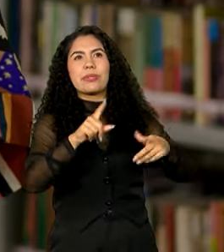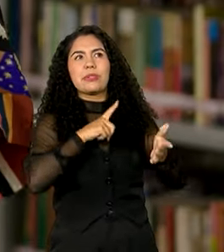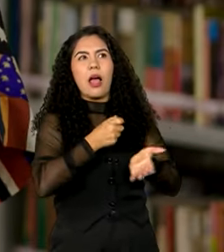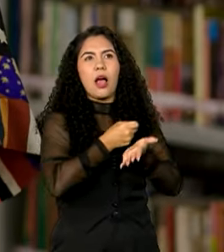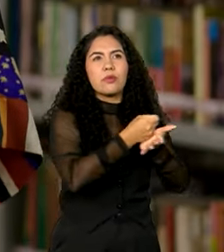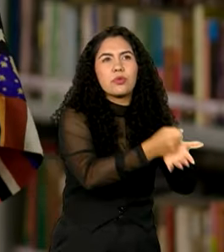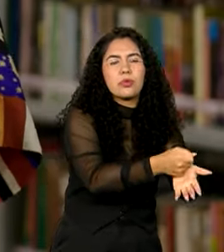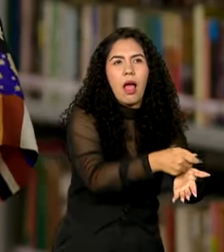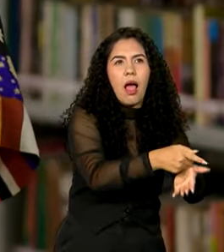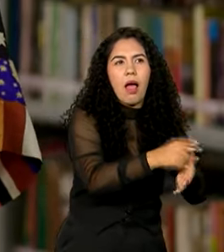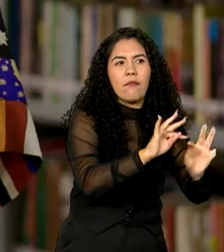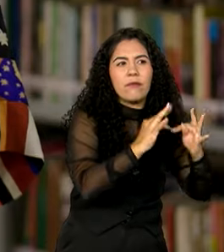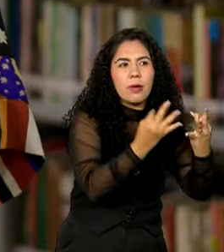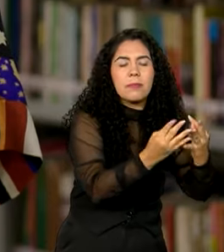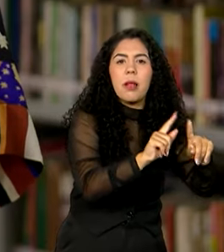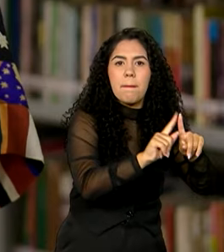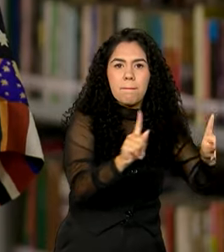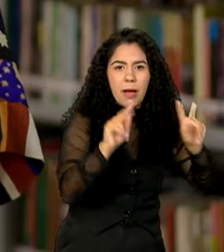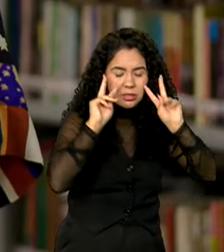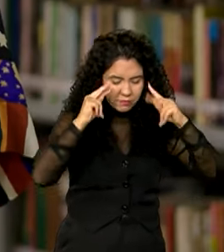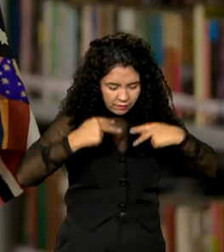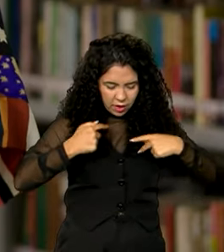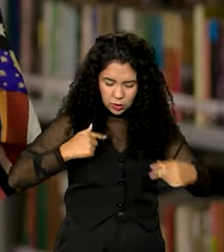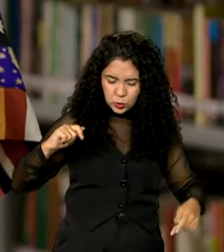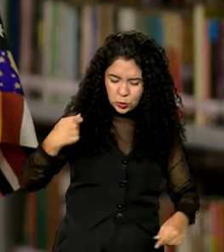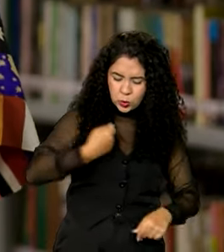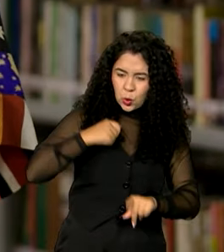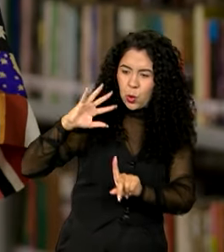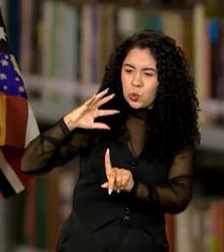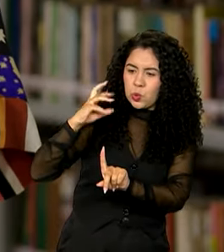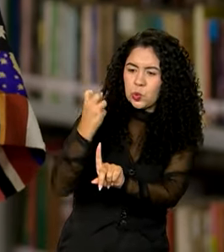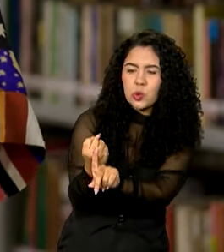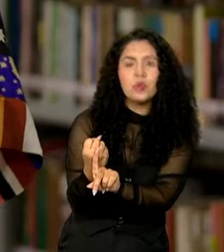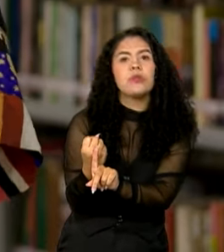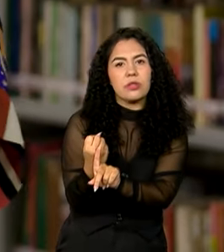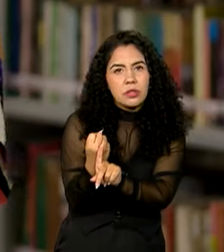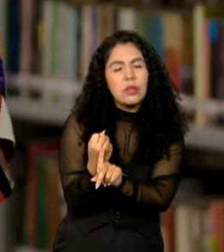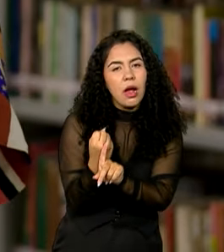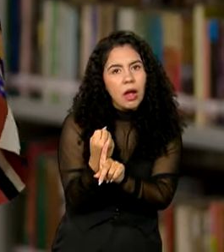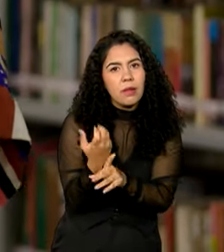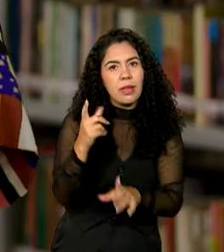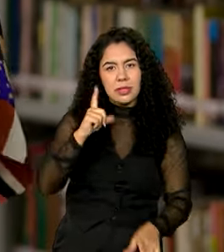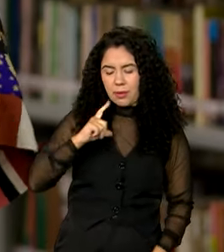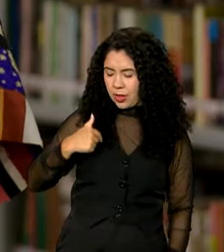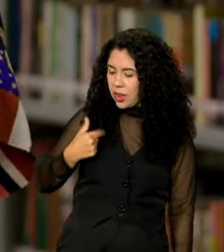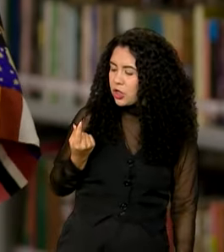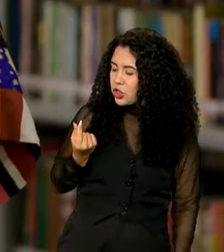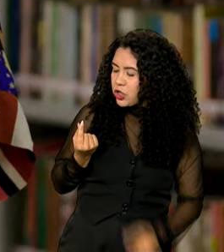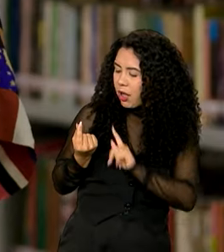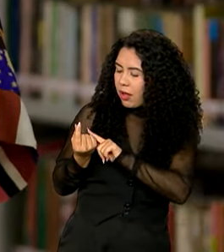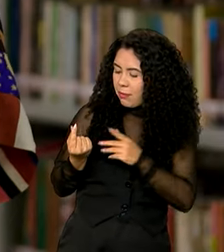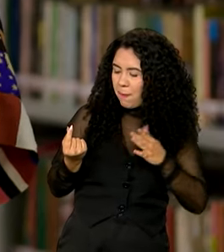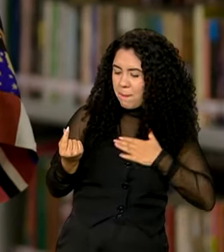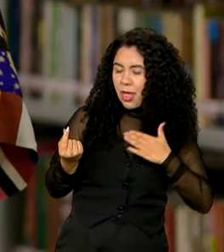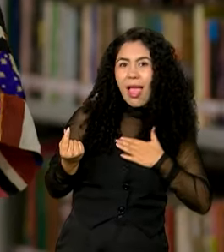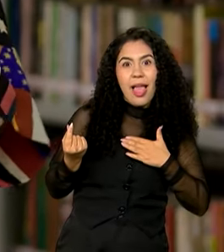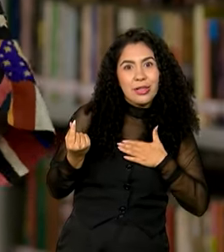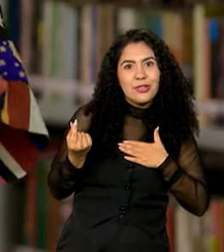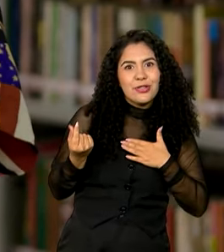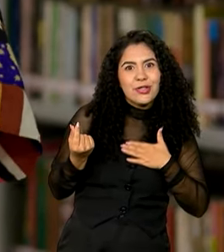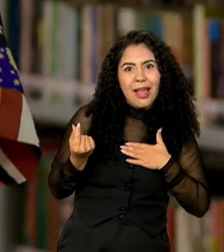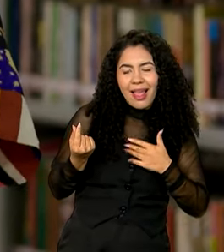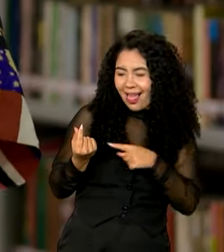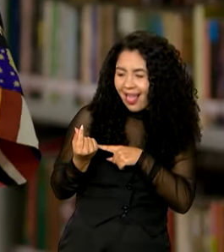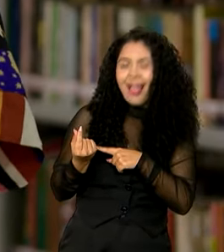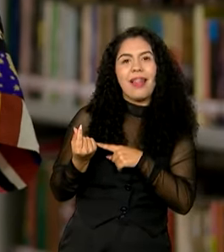Mas de se ver como um sujeito. Como alguém, eu tenho aqui meu dinheirinho. E que